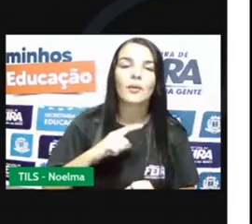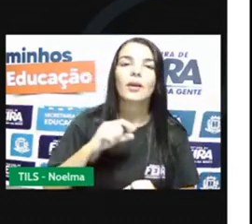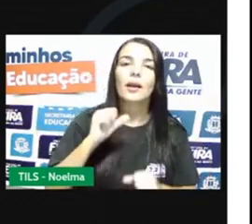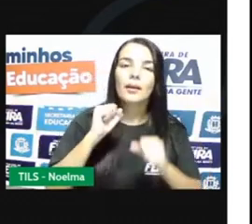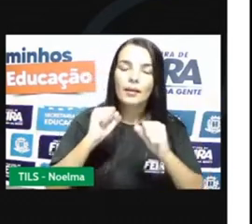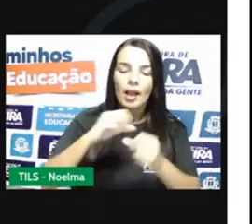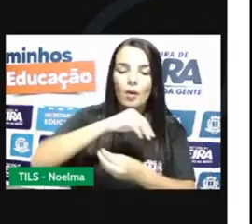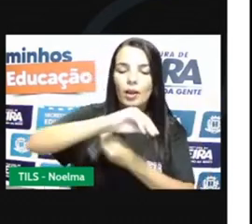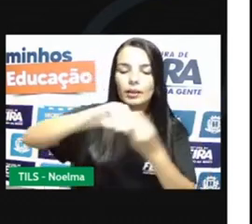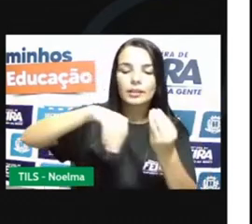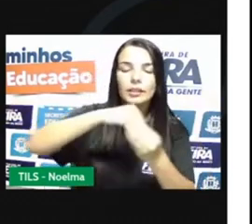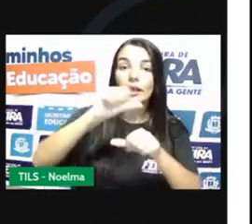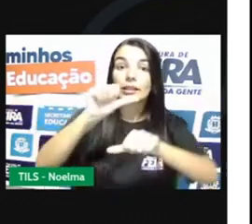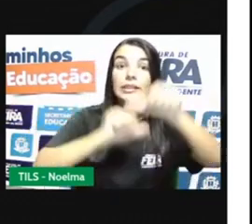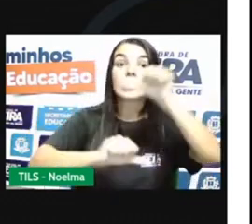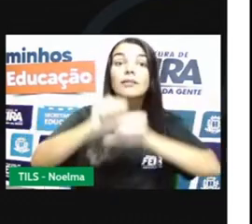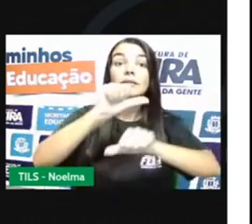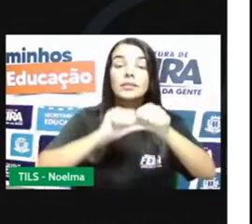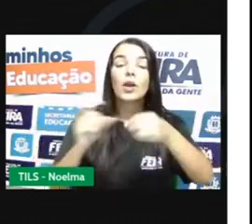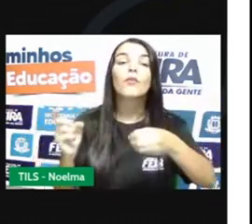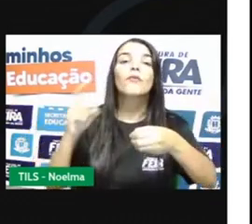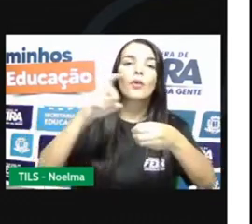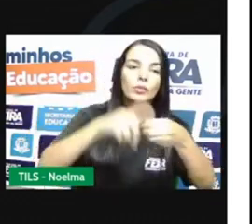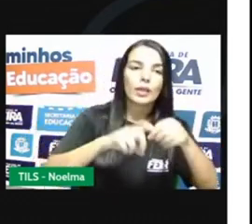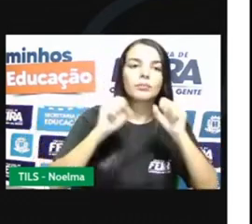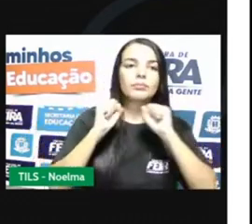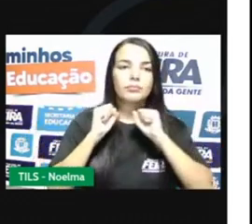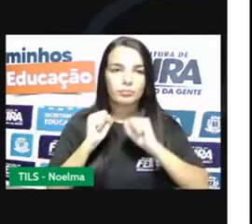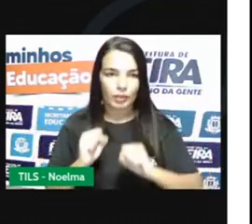transformação reversível.